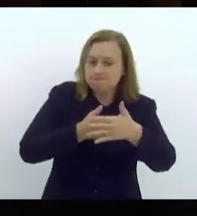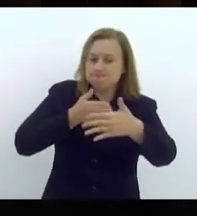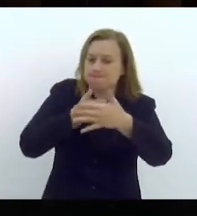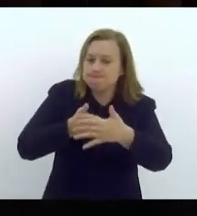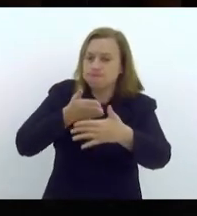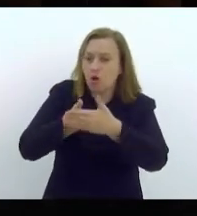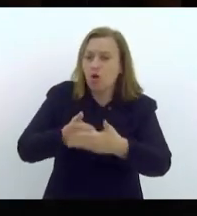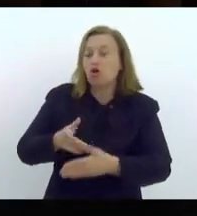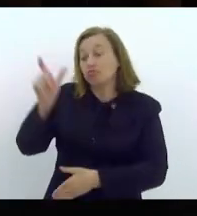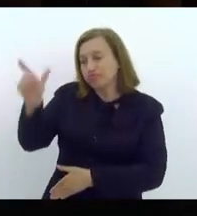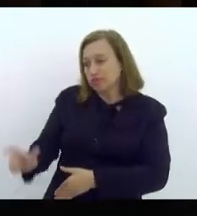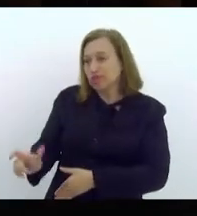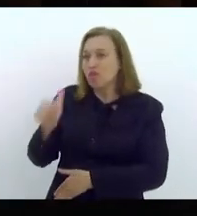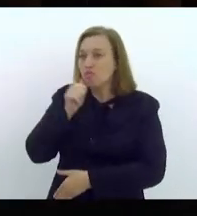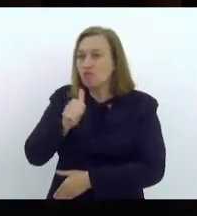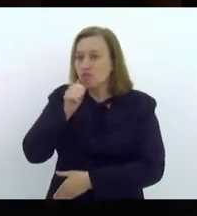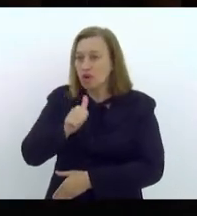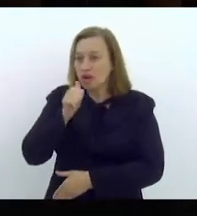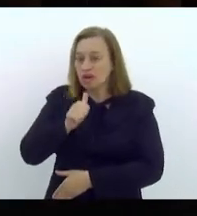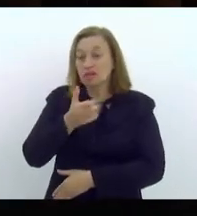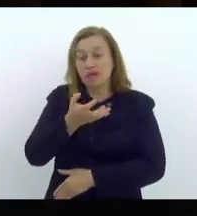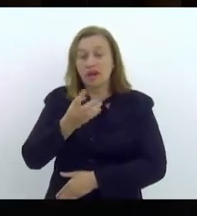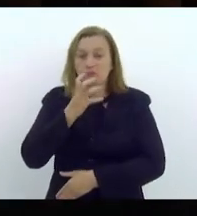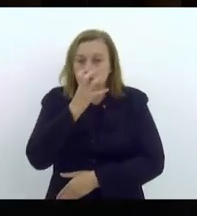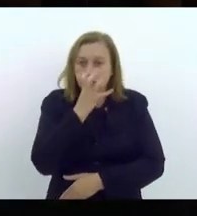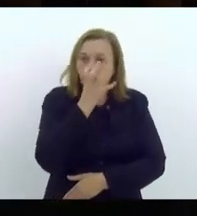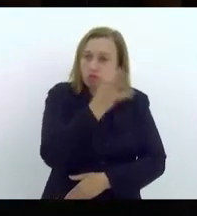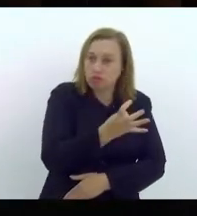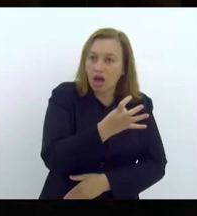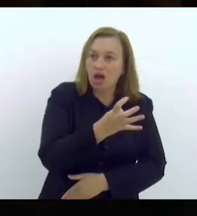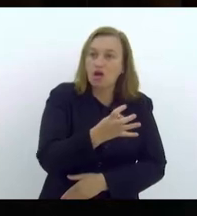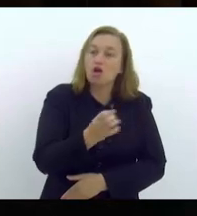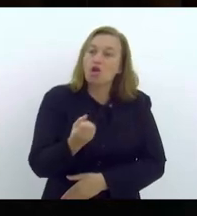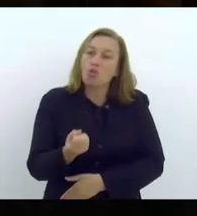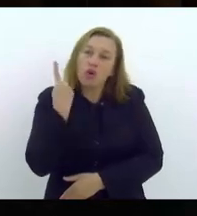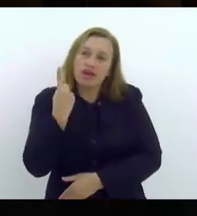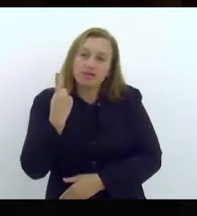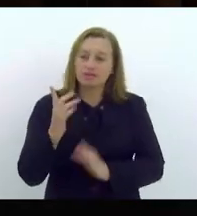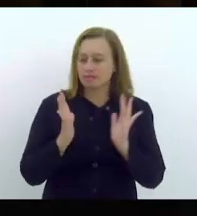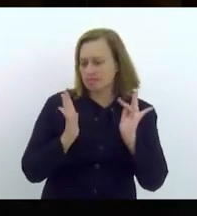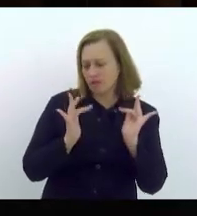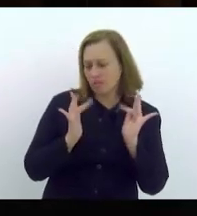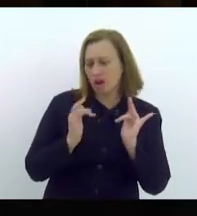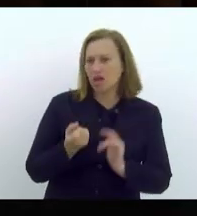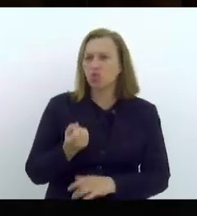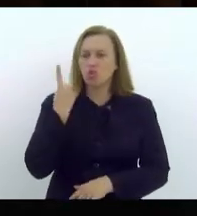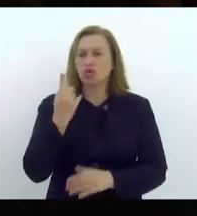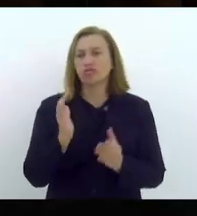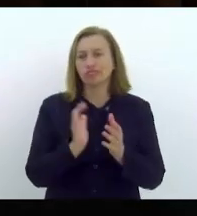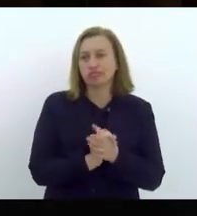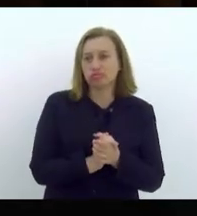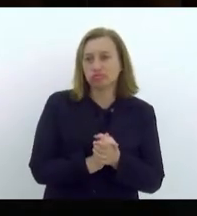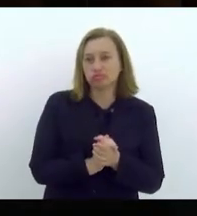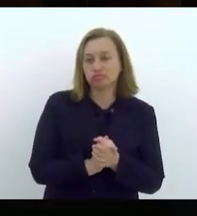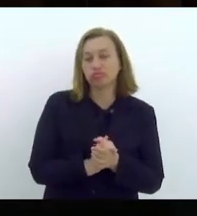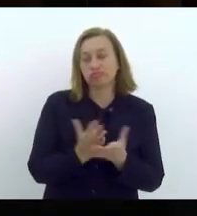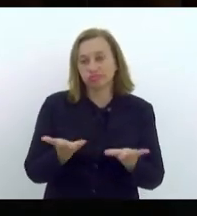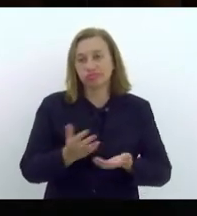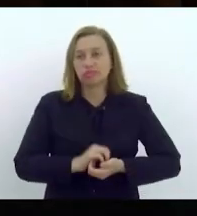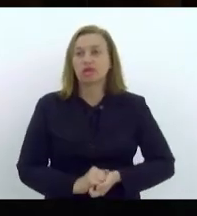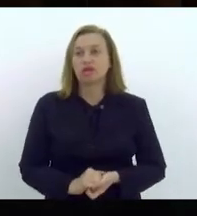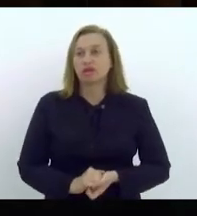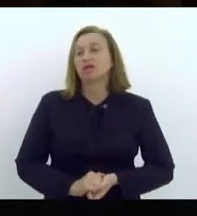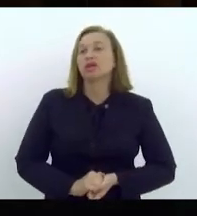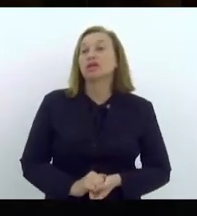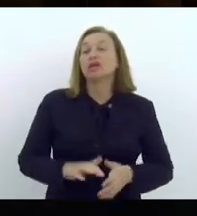se propõe a denunciar um ex-namorado, um ex-companheiro, enfim, o seu abusador direto.